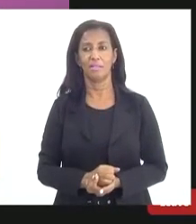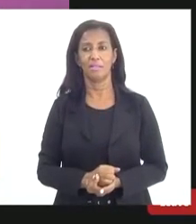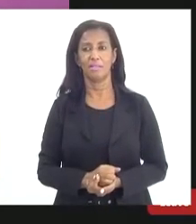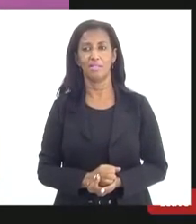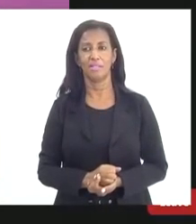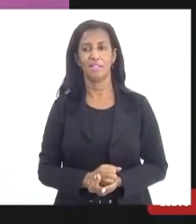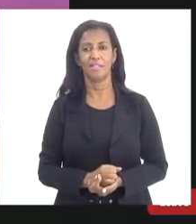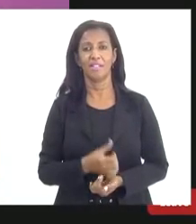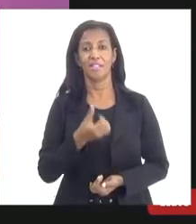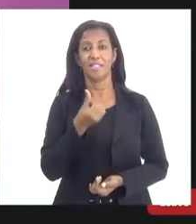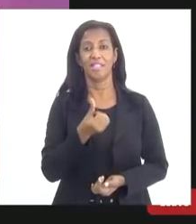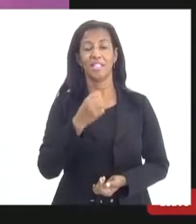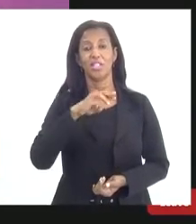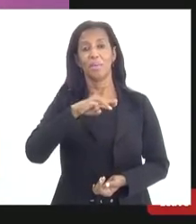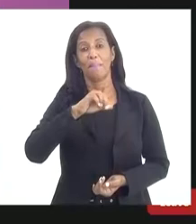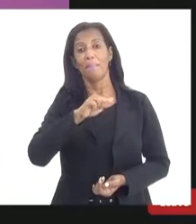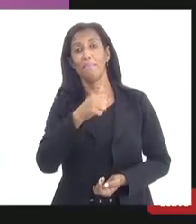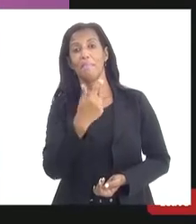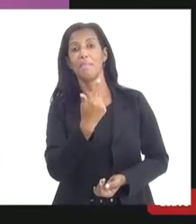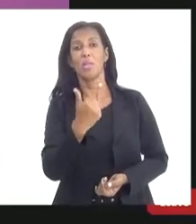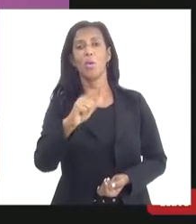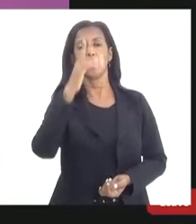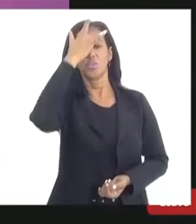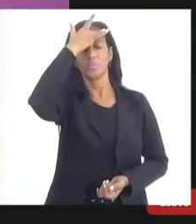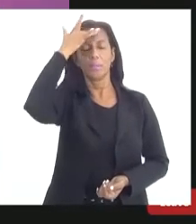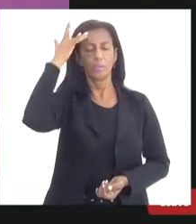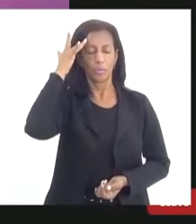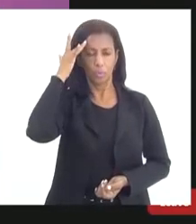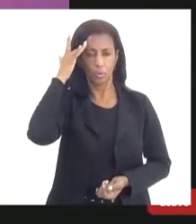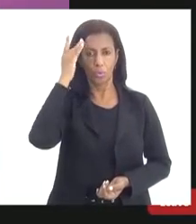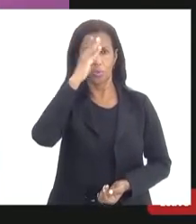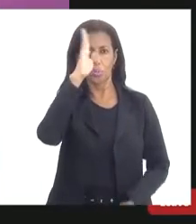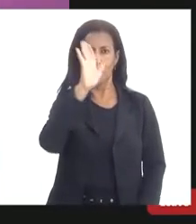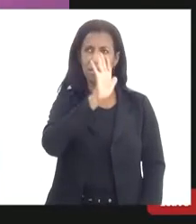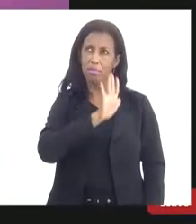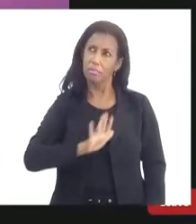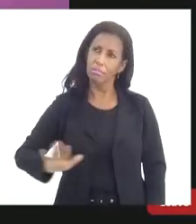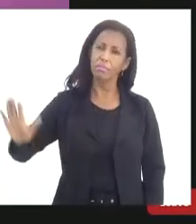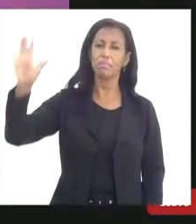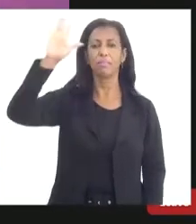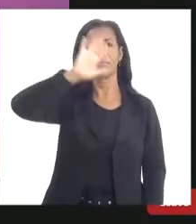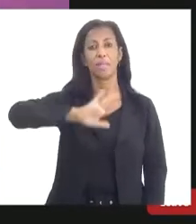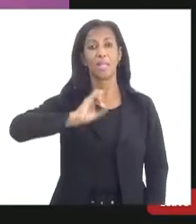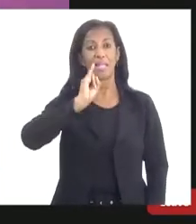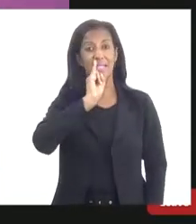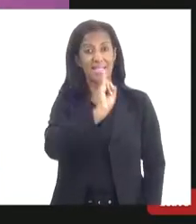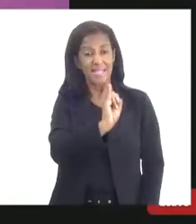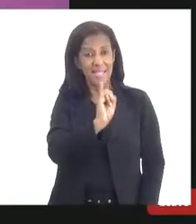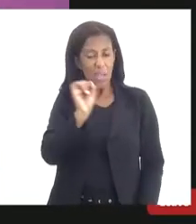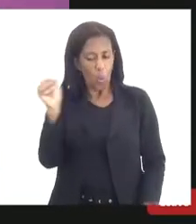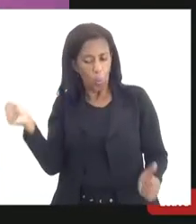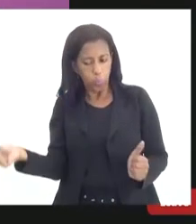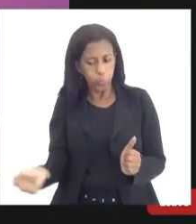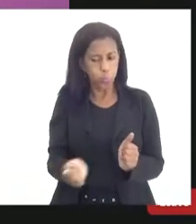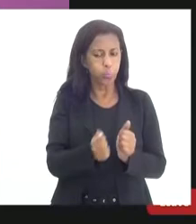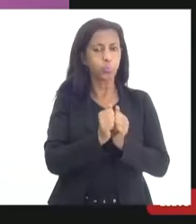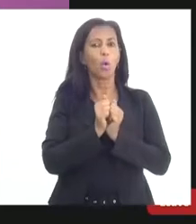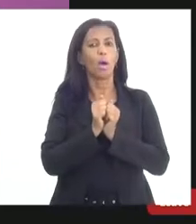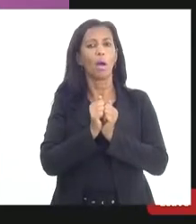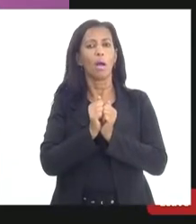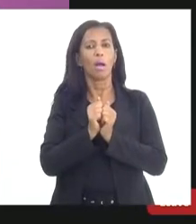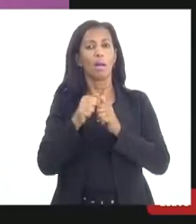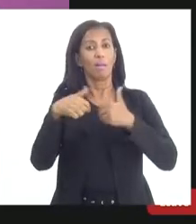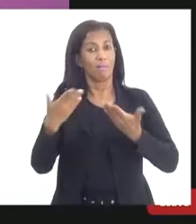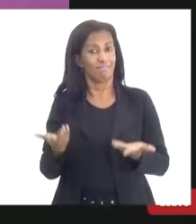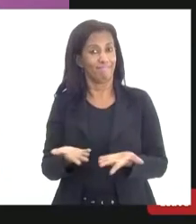seis milhões de pessoas no Brasil inteiro se abraçar através das suas entidades